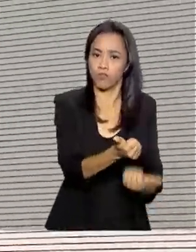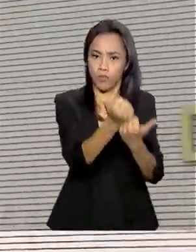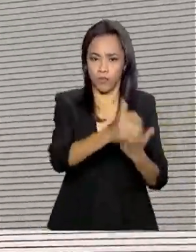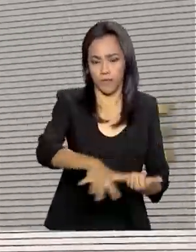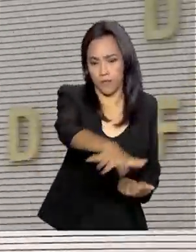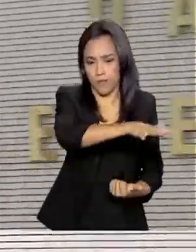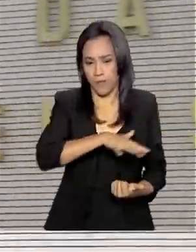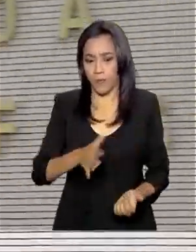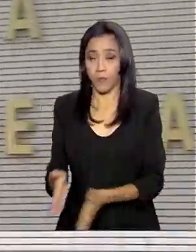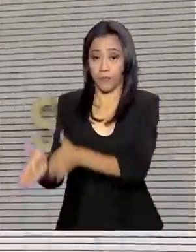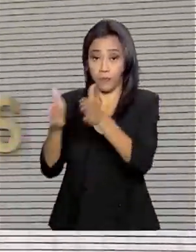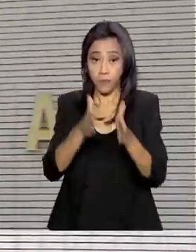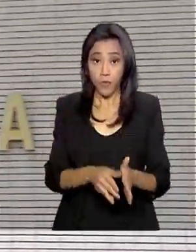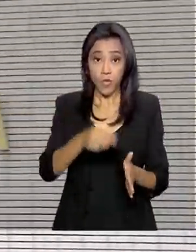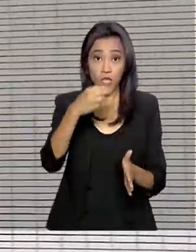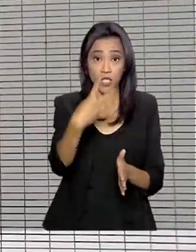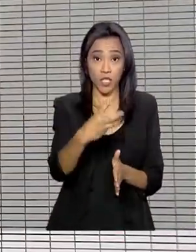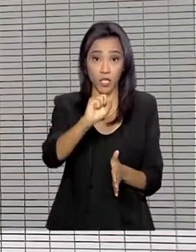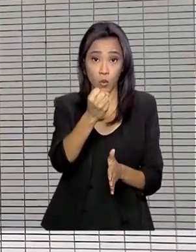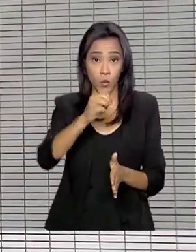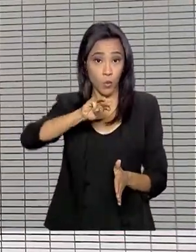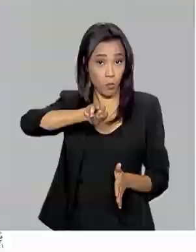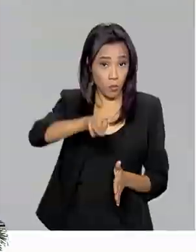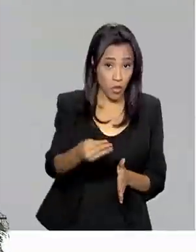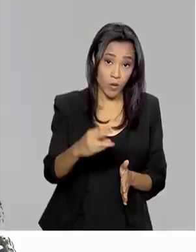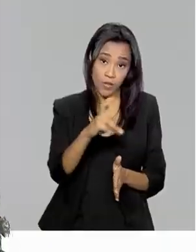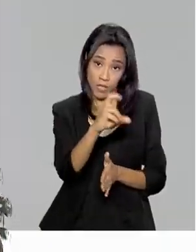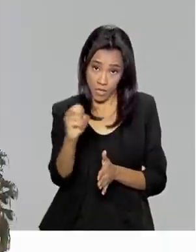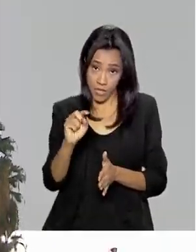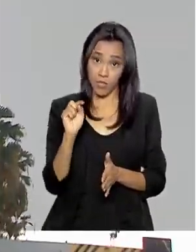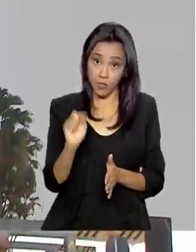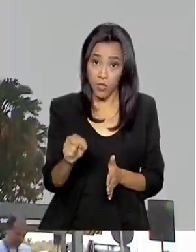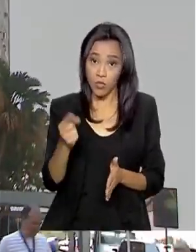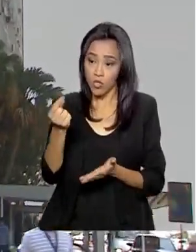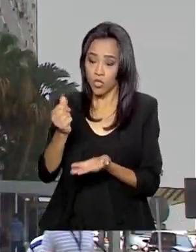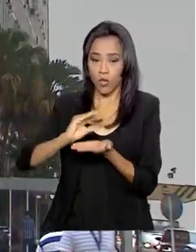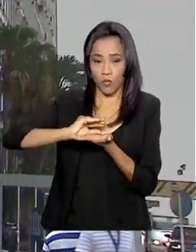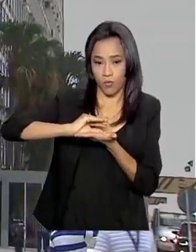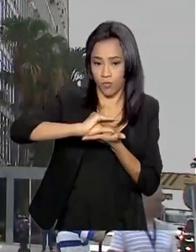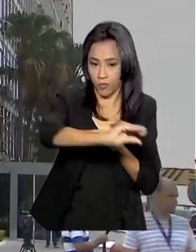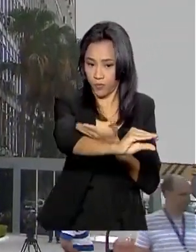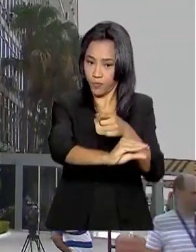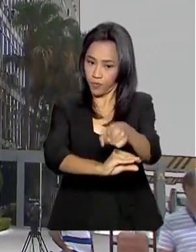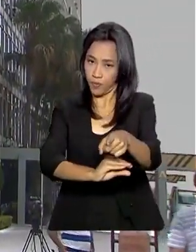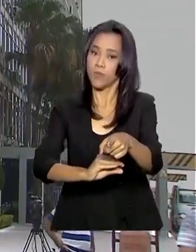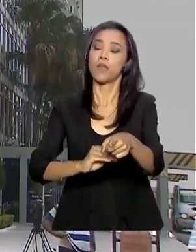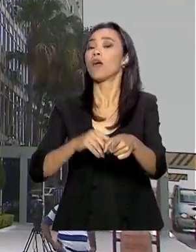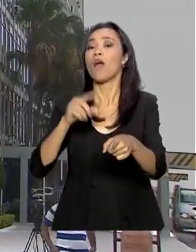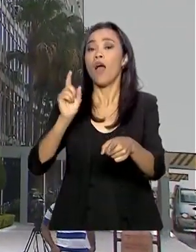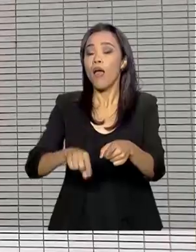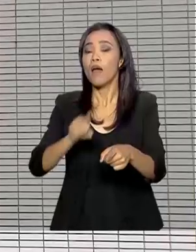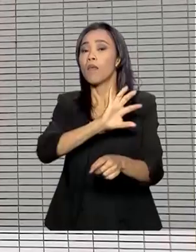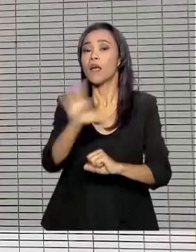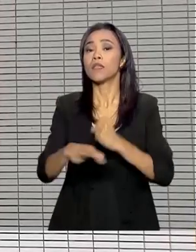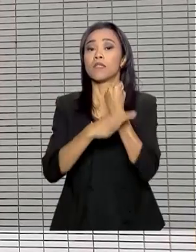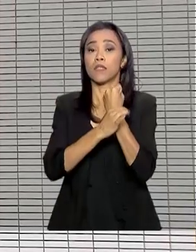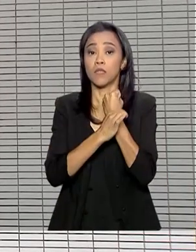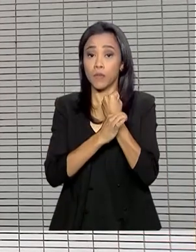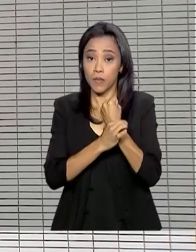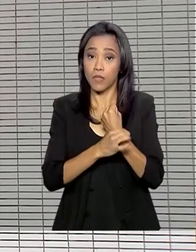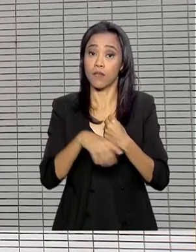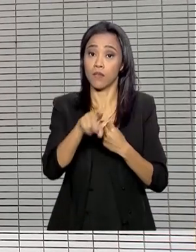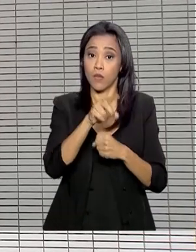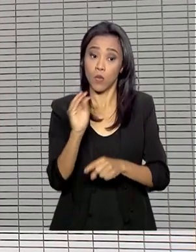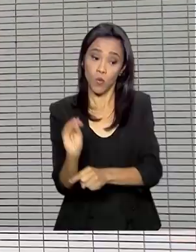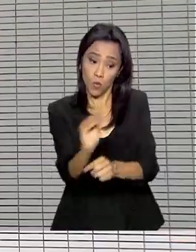Os 38,5 milhões de reais liberados para o Ministério da Defesa são recursos para operações de garantia da lei e da